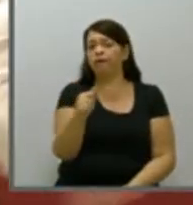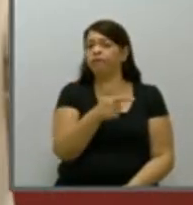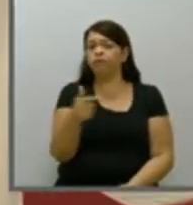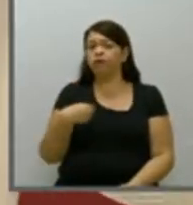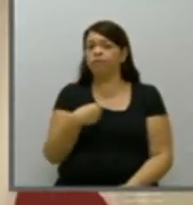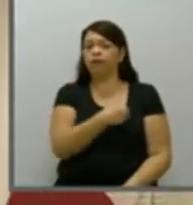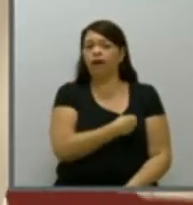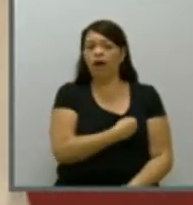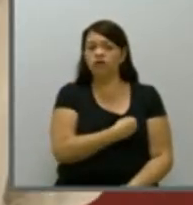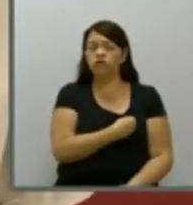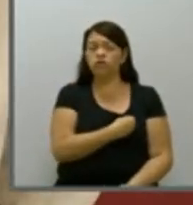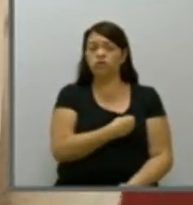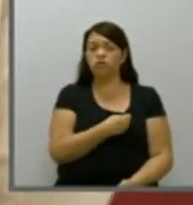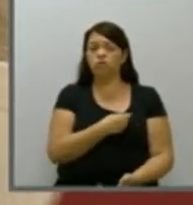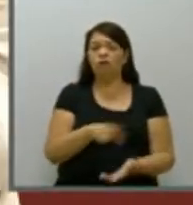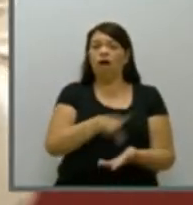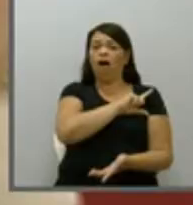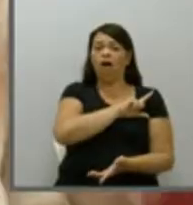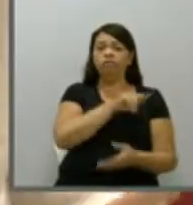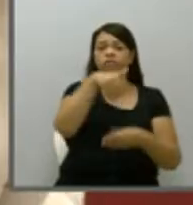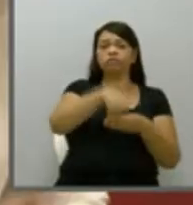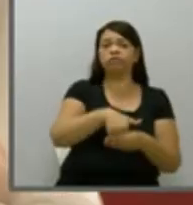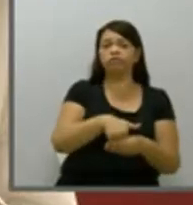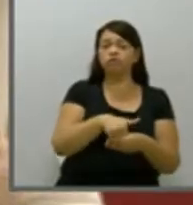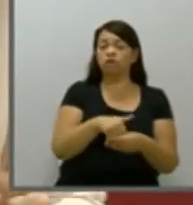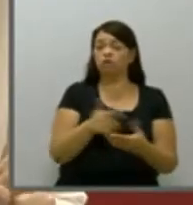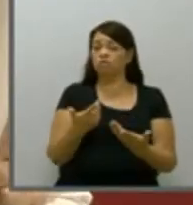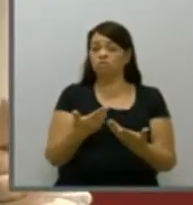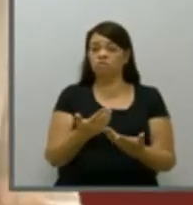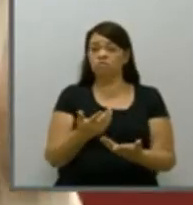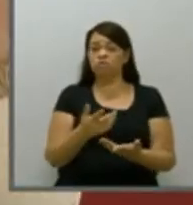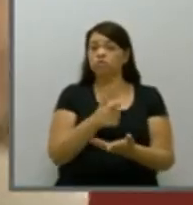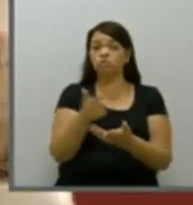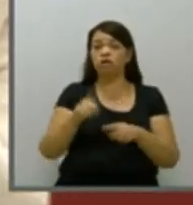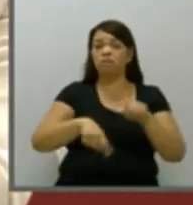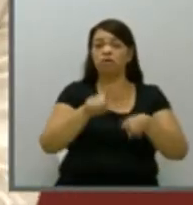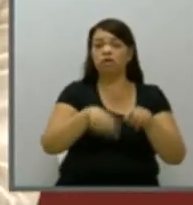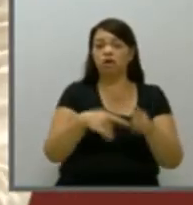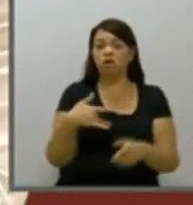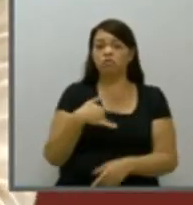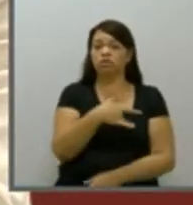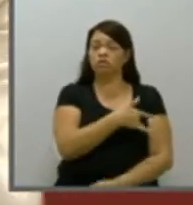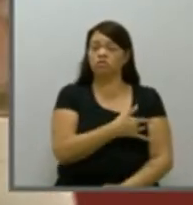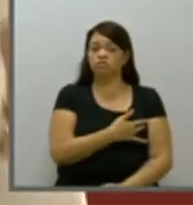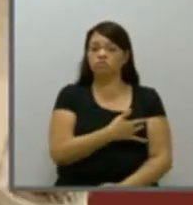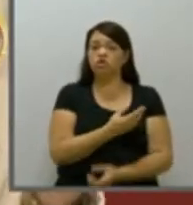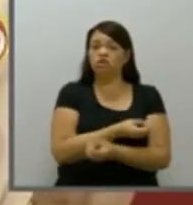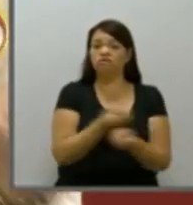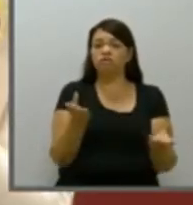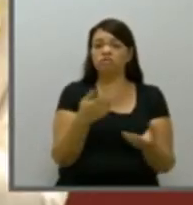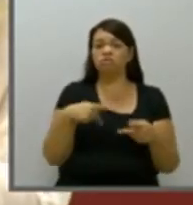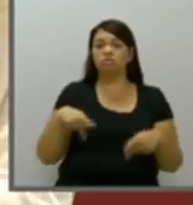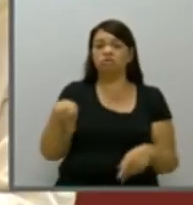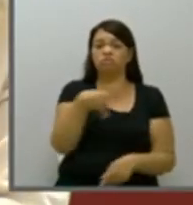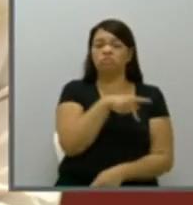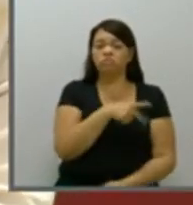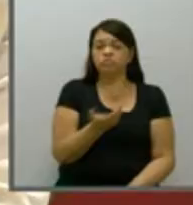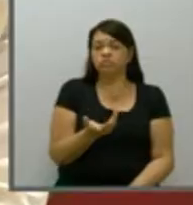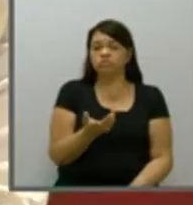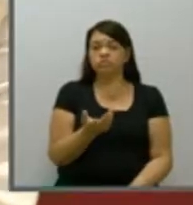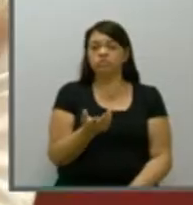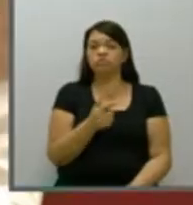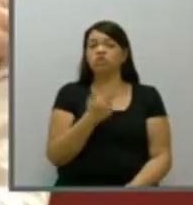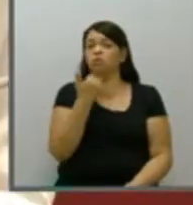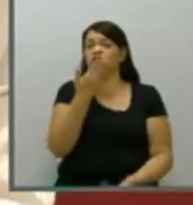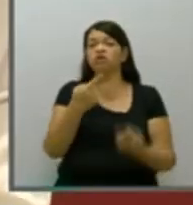e não abrir as portas desse importante equipamento de saúde para a população. Não adianta inaugurar um